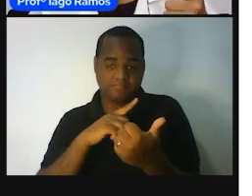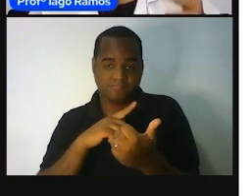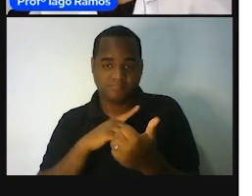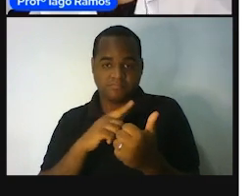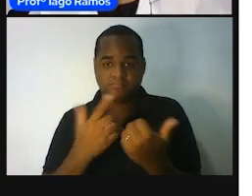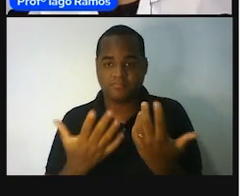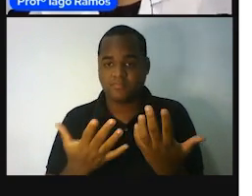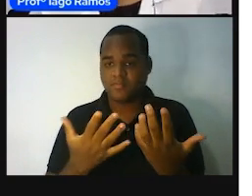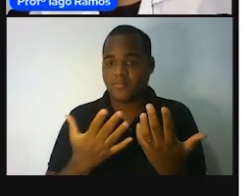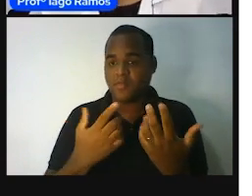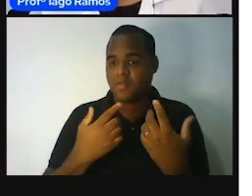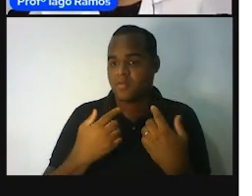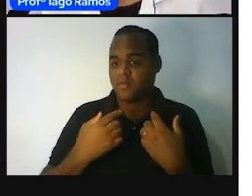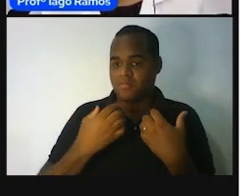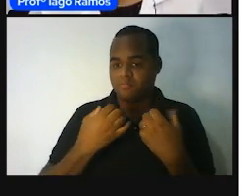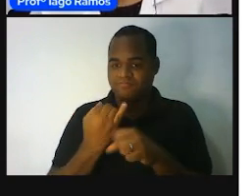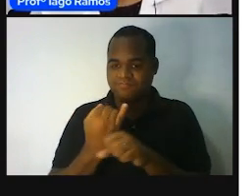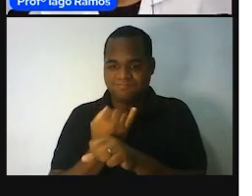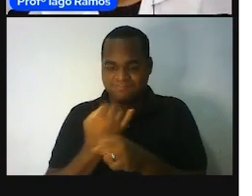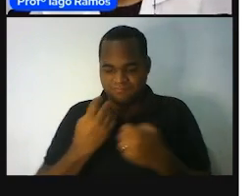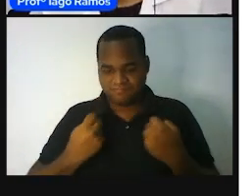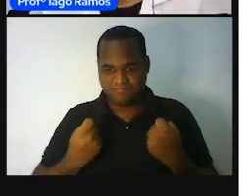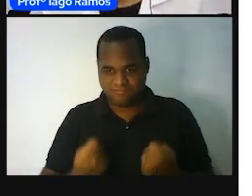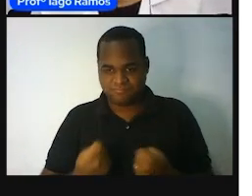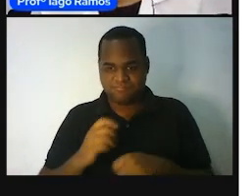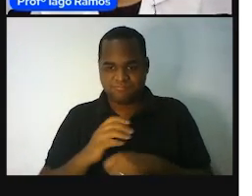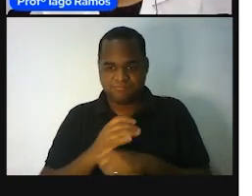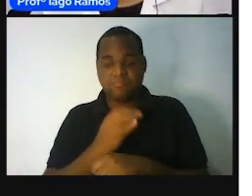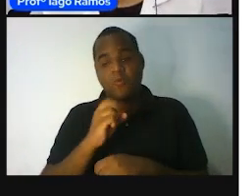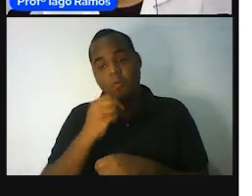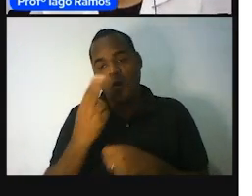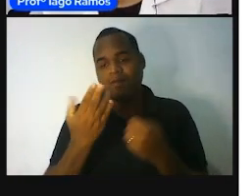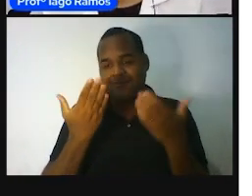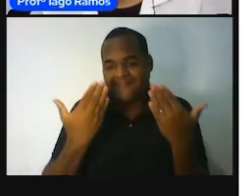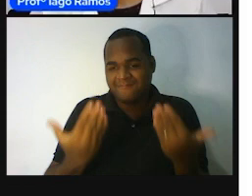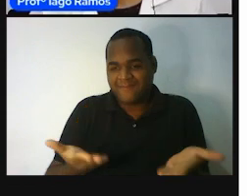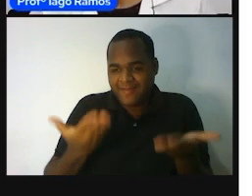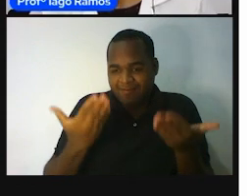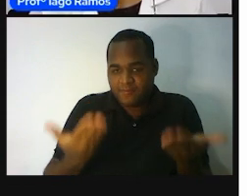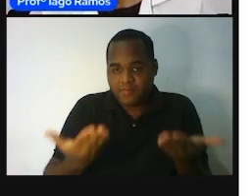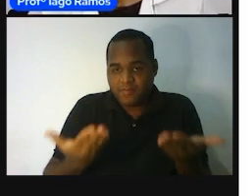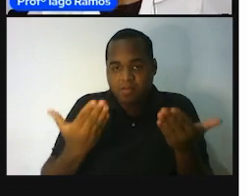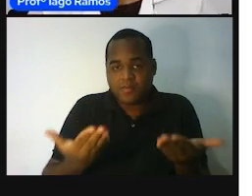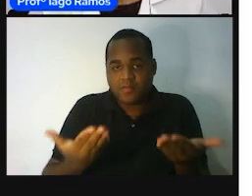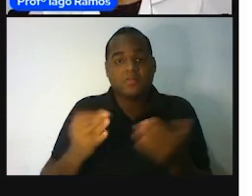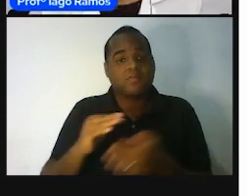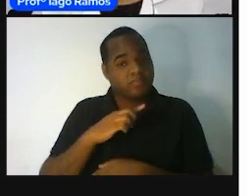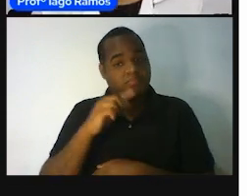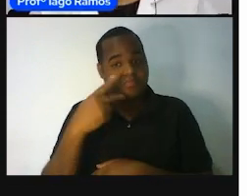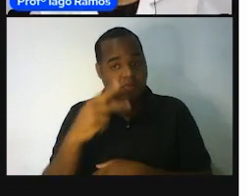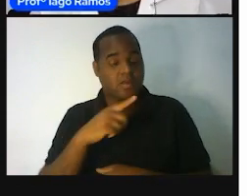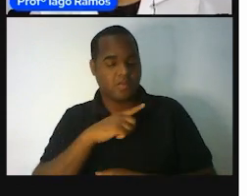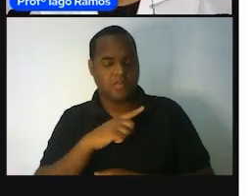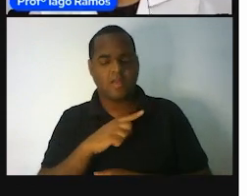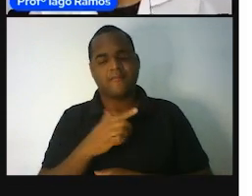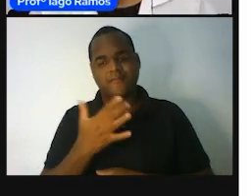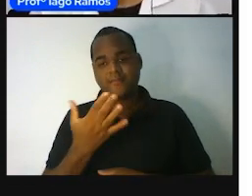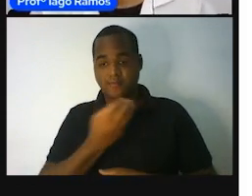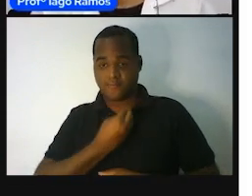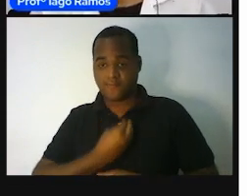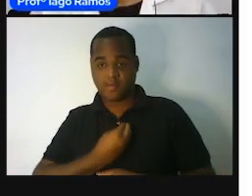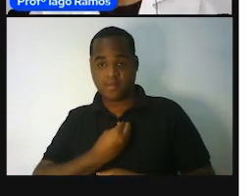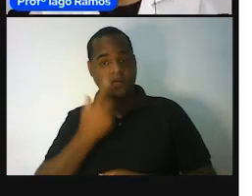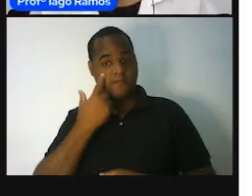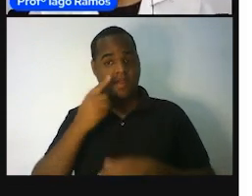a tomada é uma medida, qualquer coisa que você olhará para o seu negócio, e se você não estiver